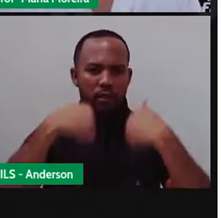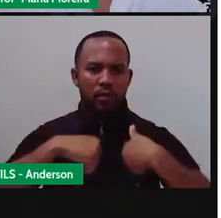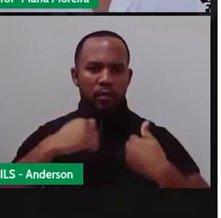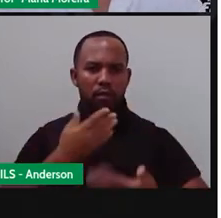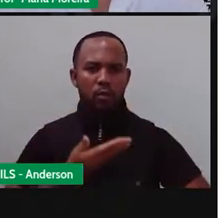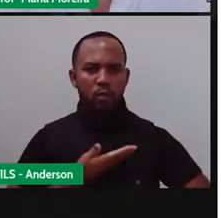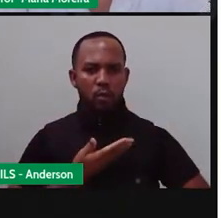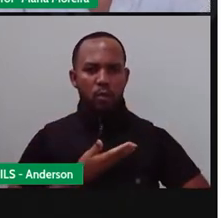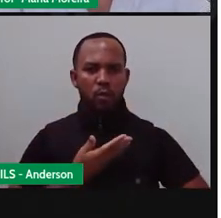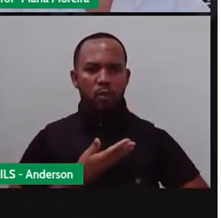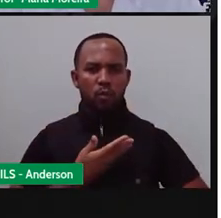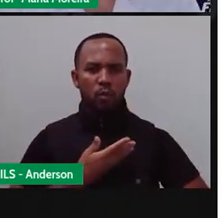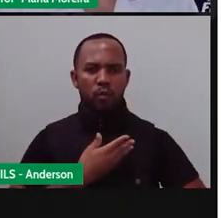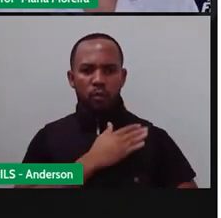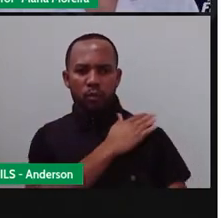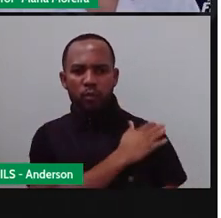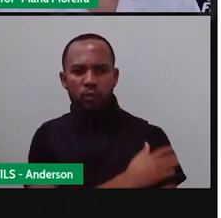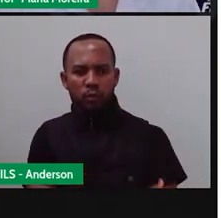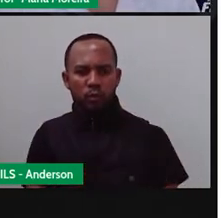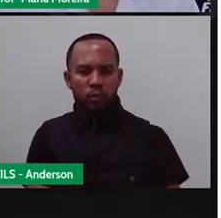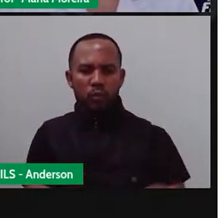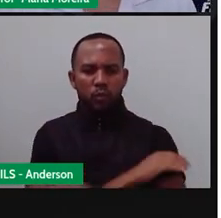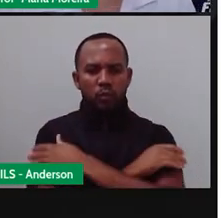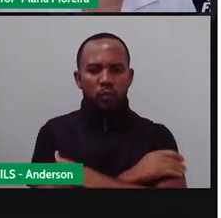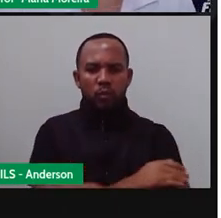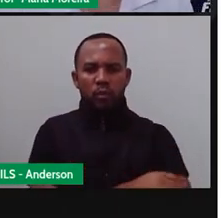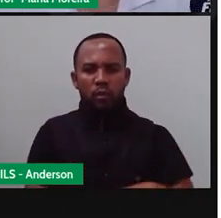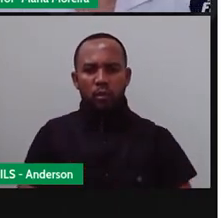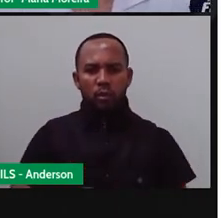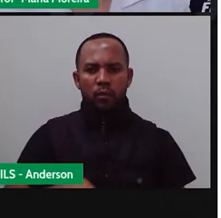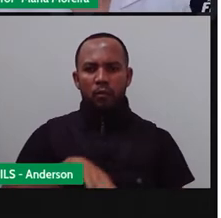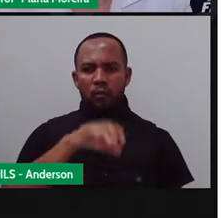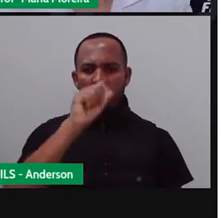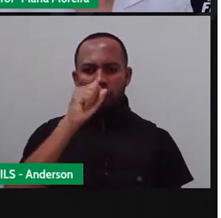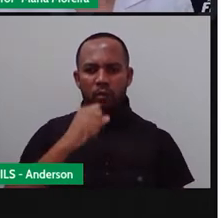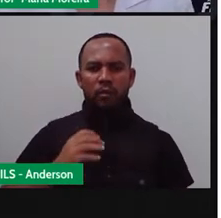tá? O corpo coberto por pelo, respiração pulmonar.